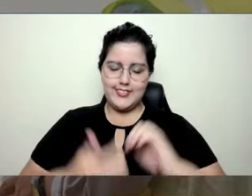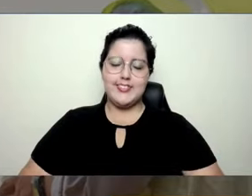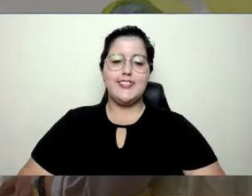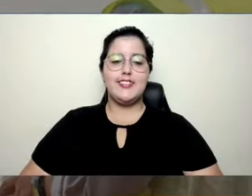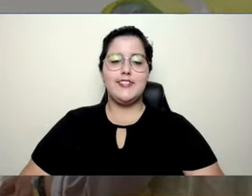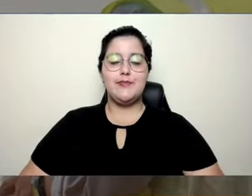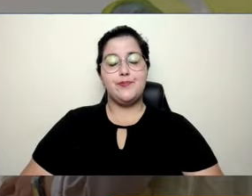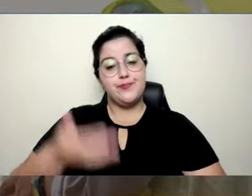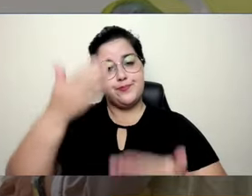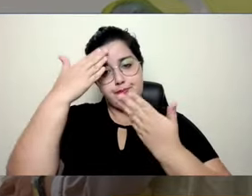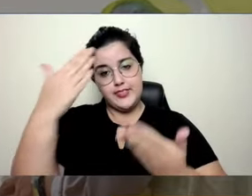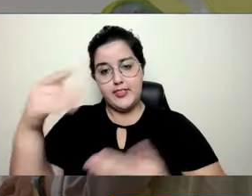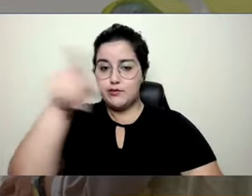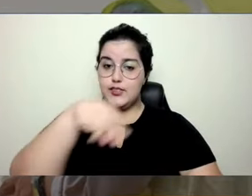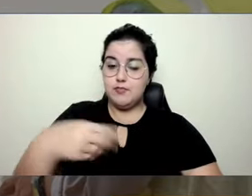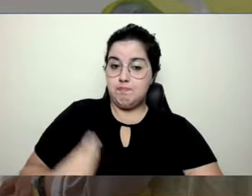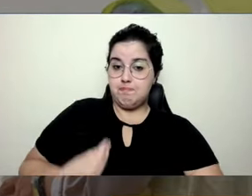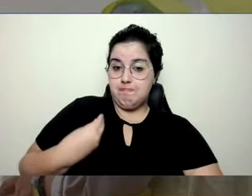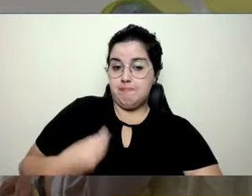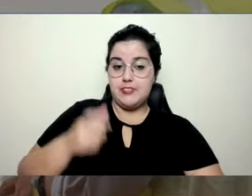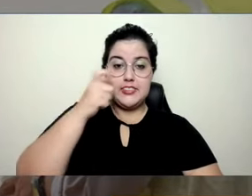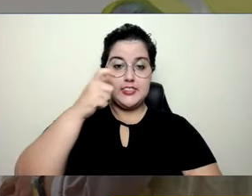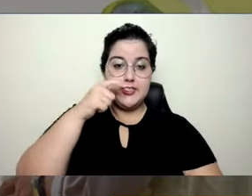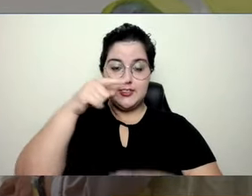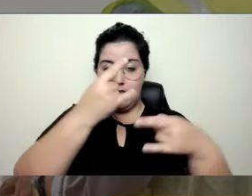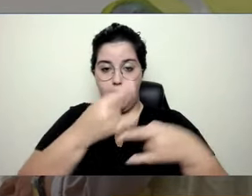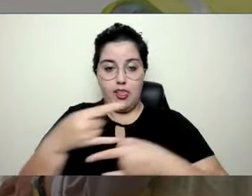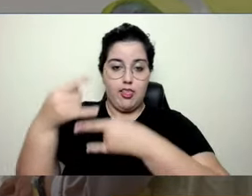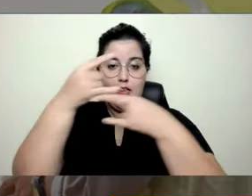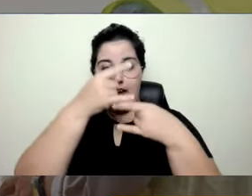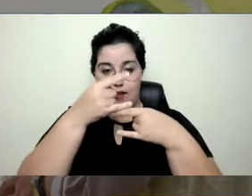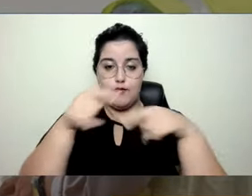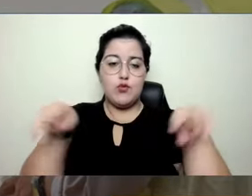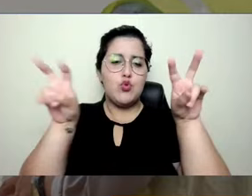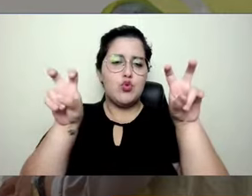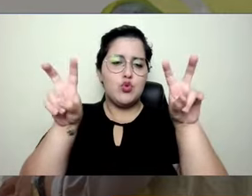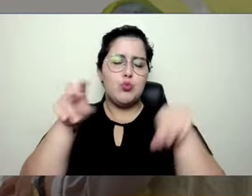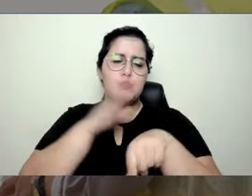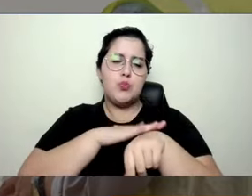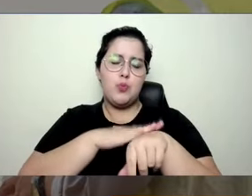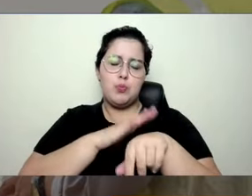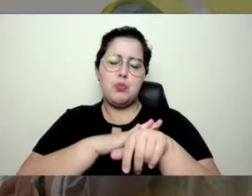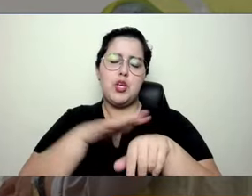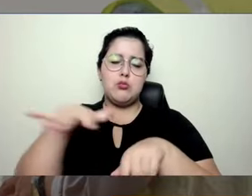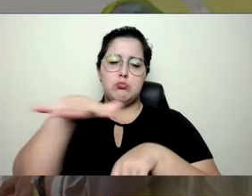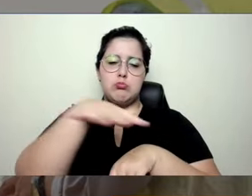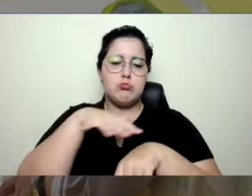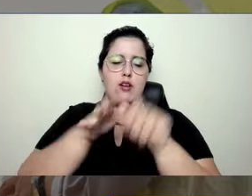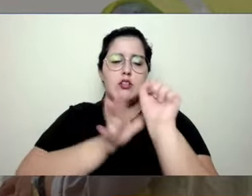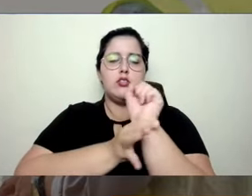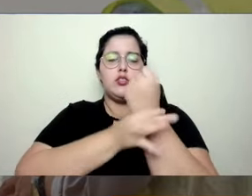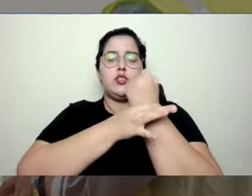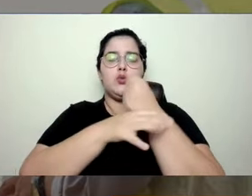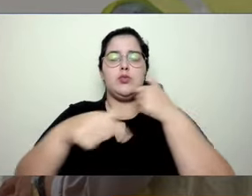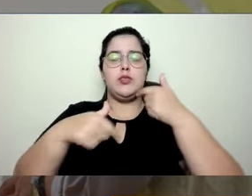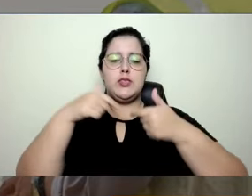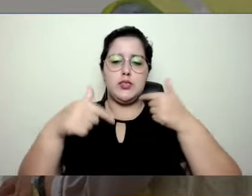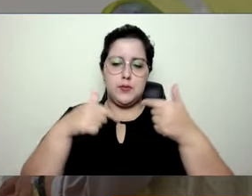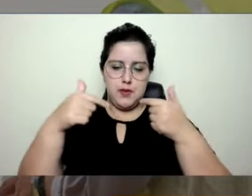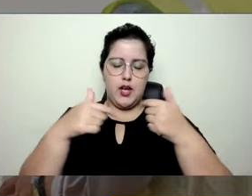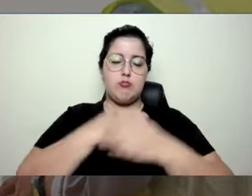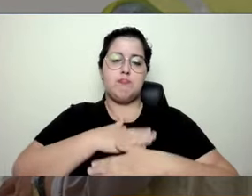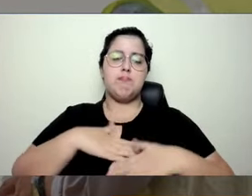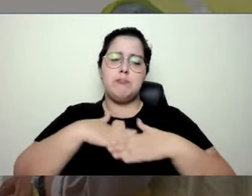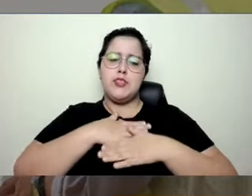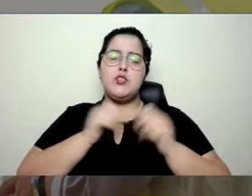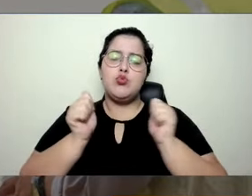Obrigado pela presença nesta live de tendências sobre segurança e saúde no trabalho. É um prazer enorme estar nesta